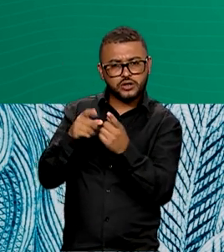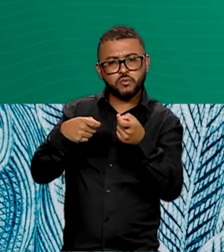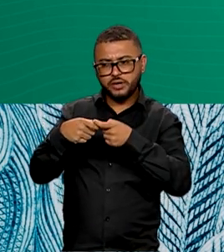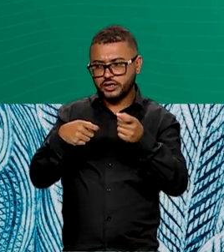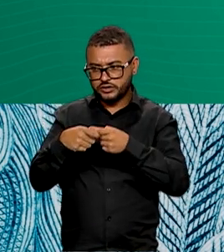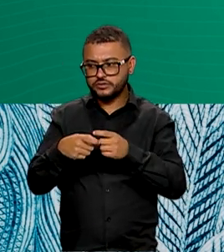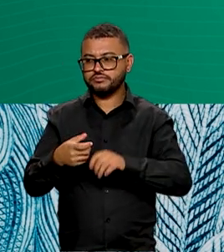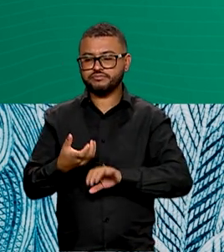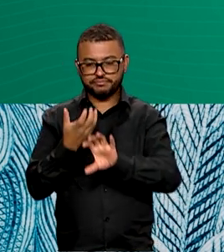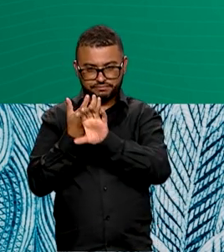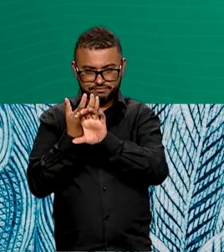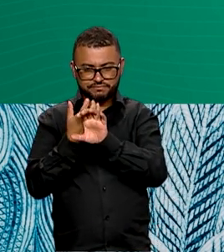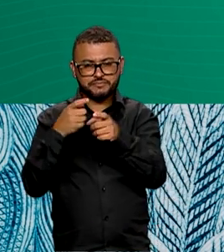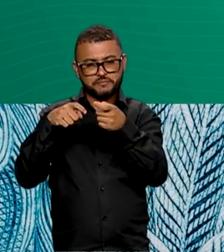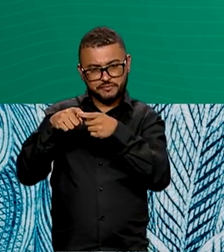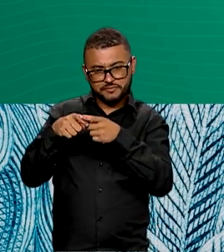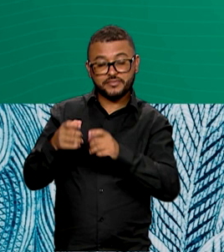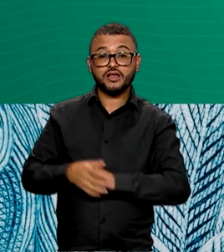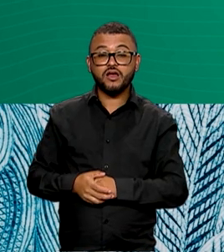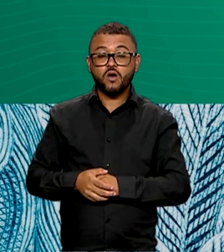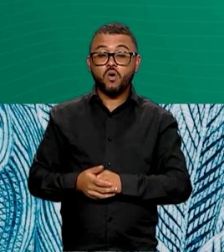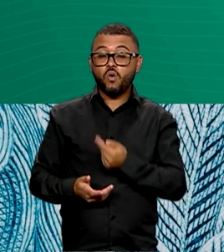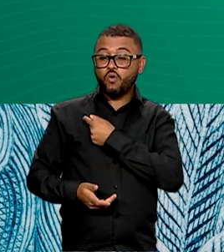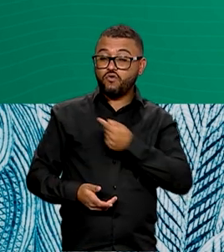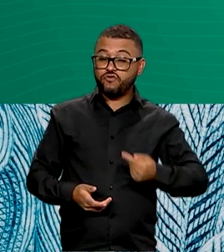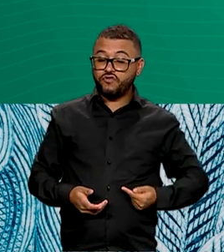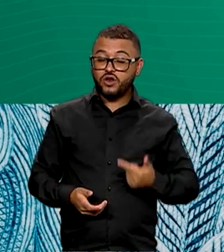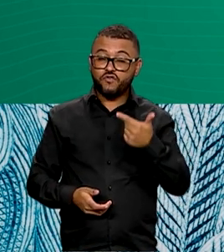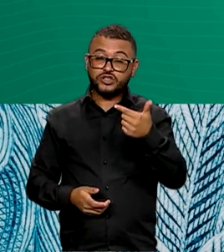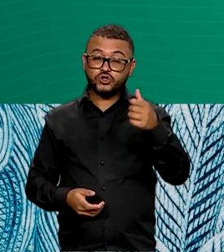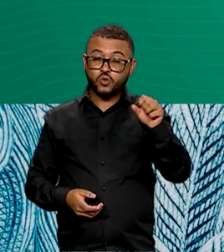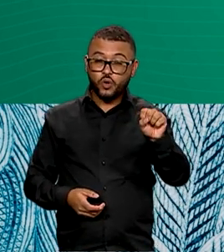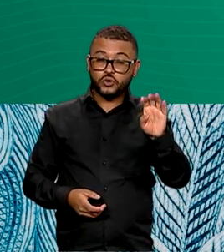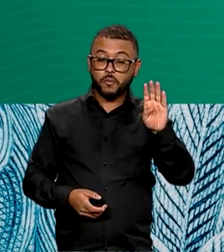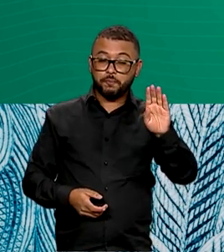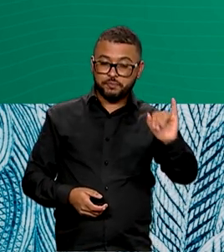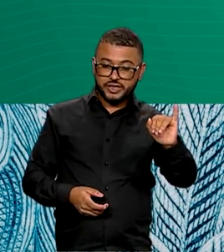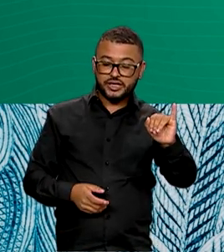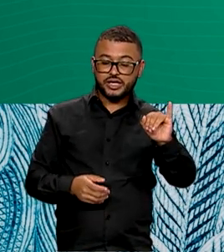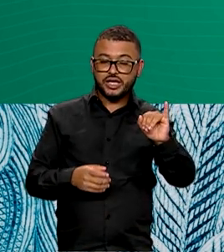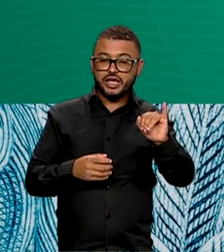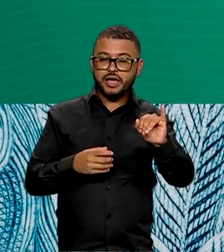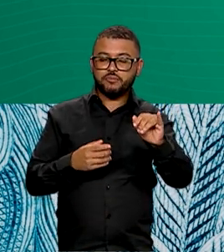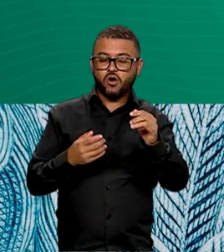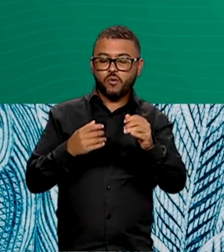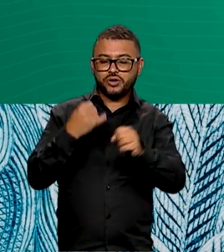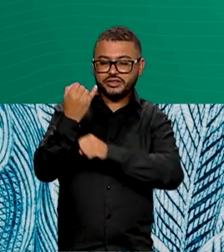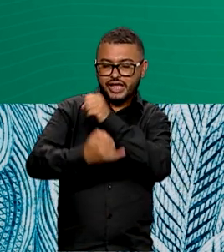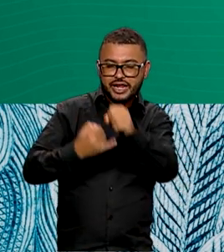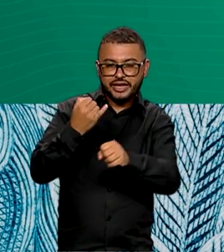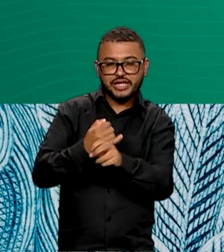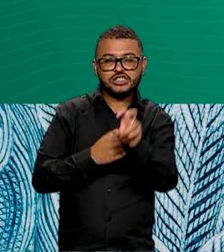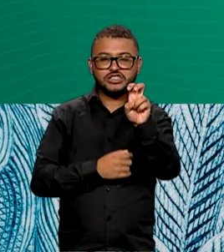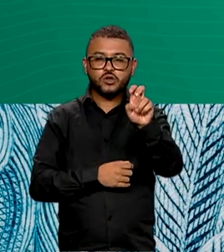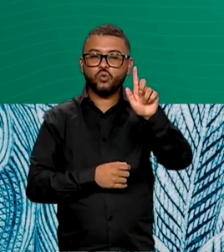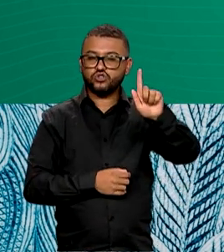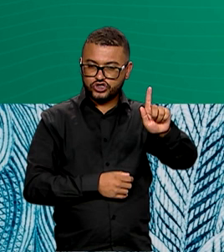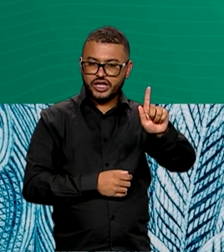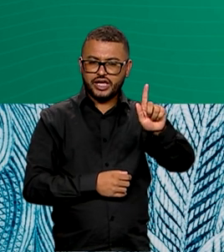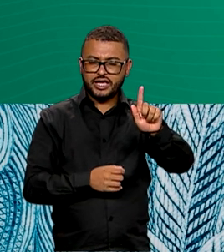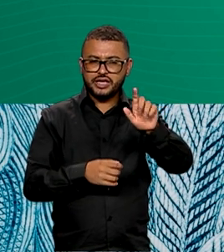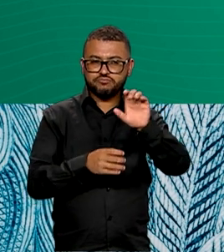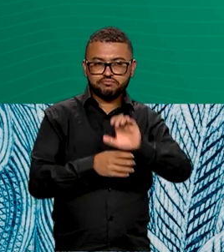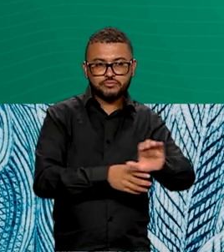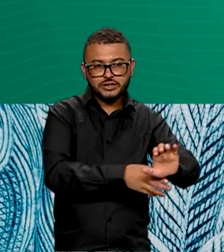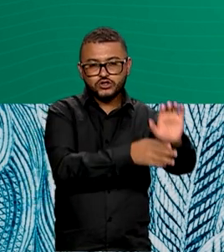conectividade, o governo prevê R$ 28 bilhões para expandir a cobertura do 5G, levar internet a todas as